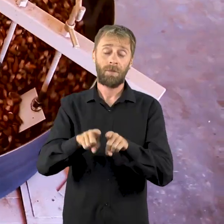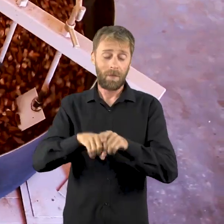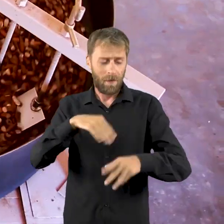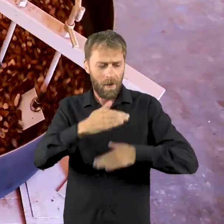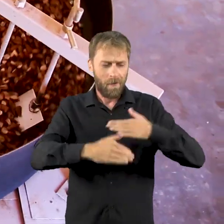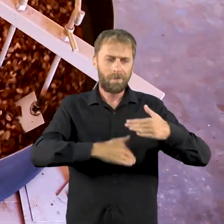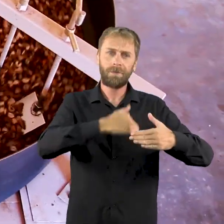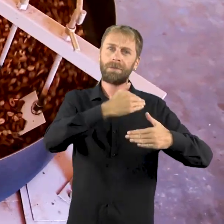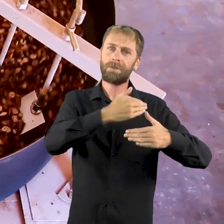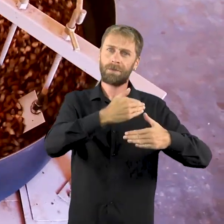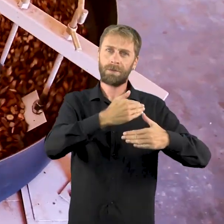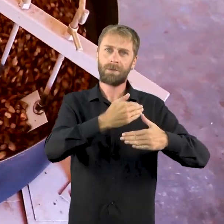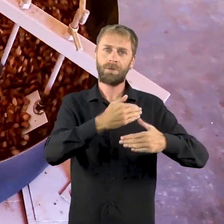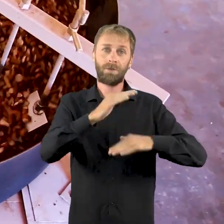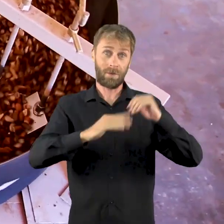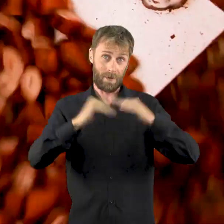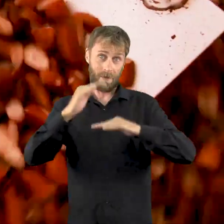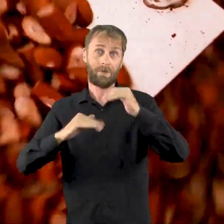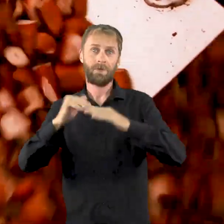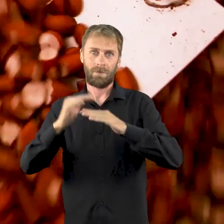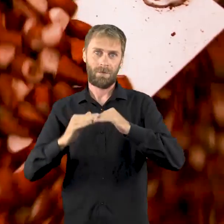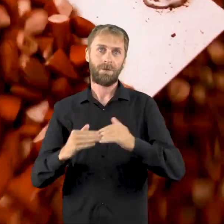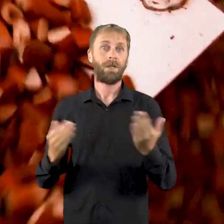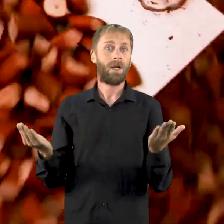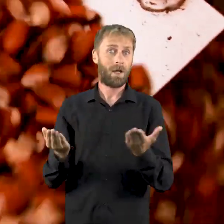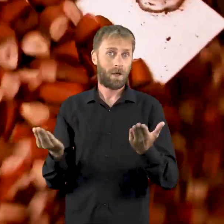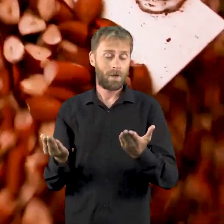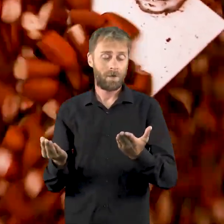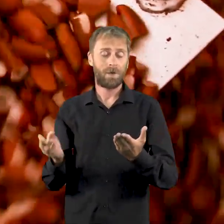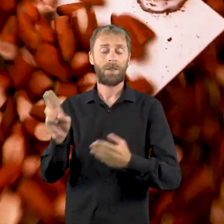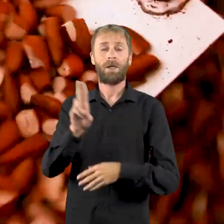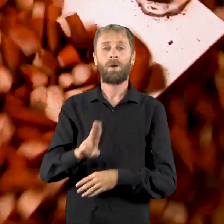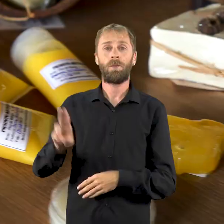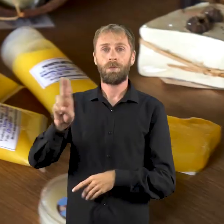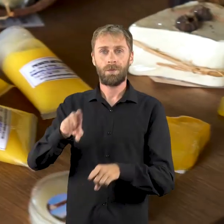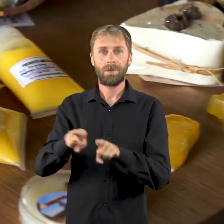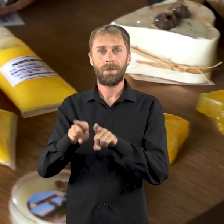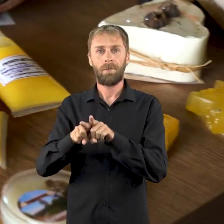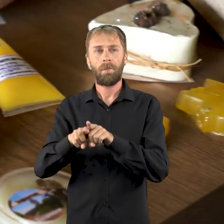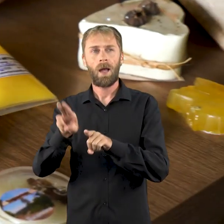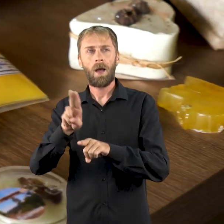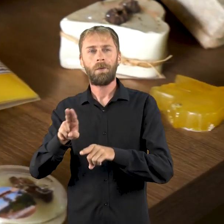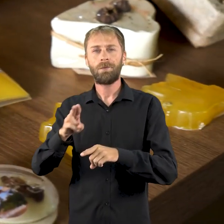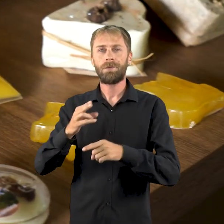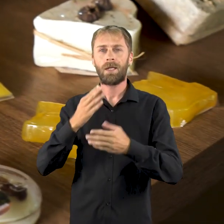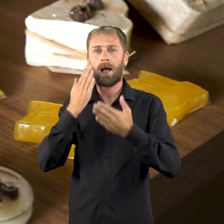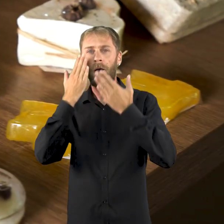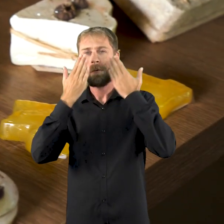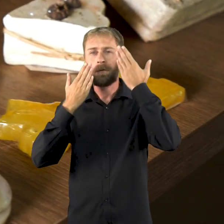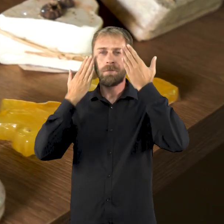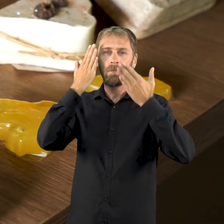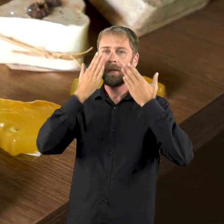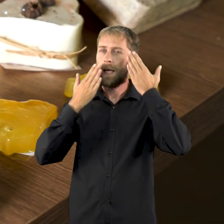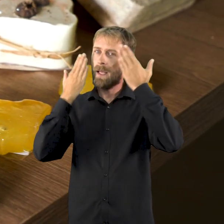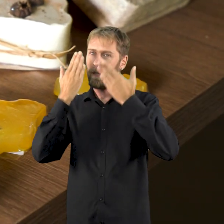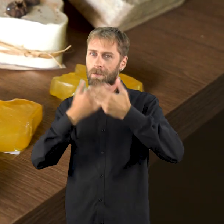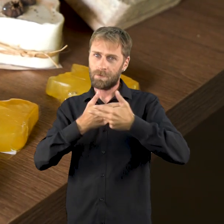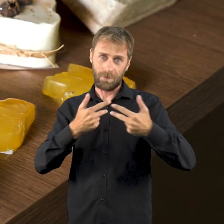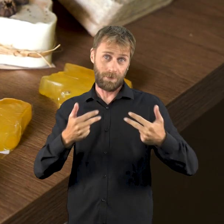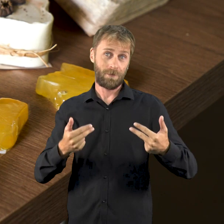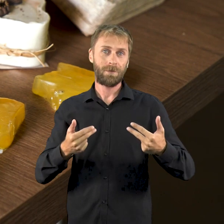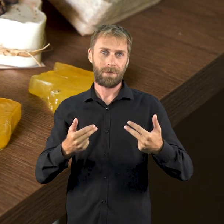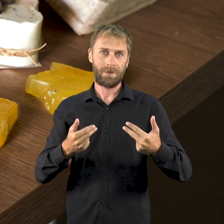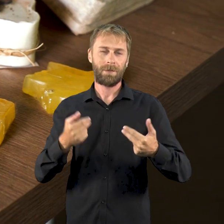avanço e o conhecimento tecnológico, aprimora-se mais também no uso dos fitocosméticos, que é muito forte,